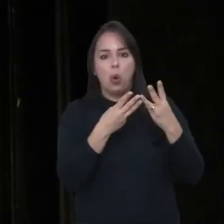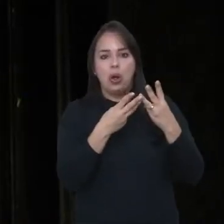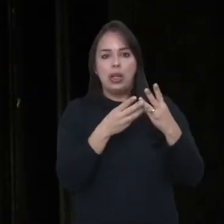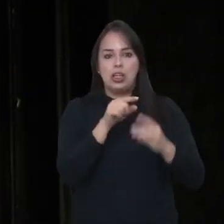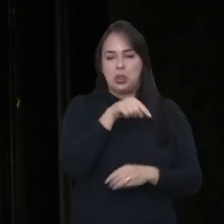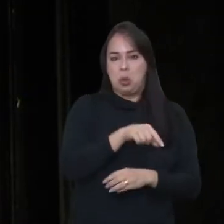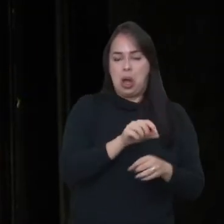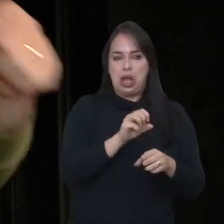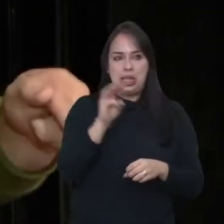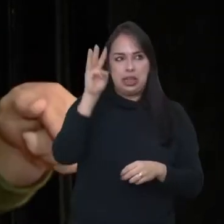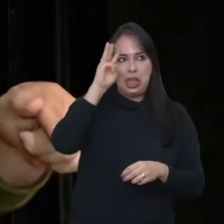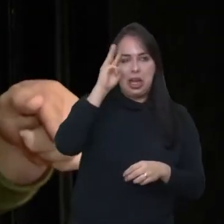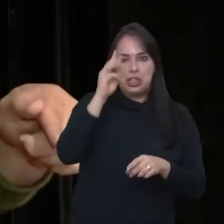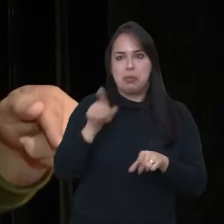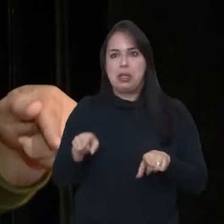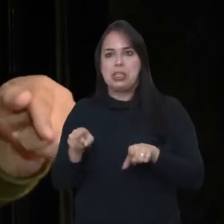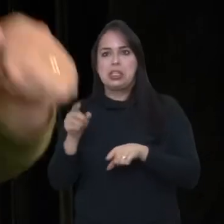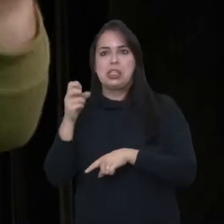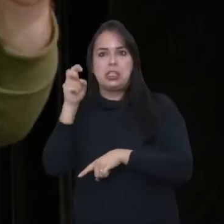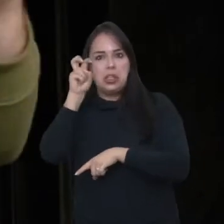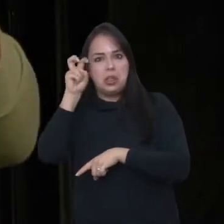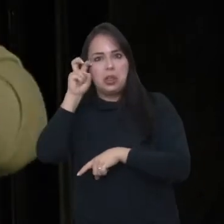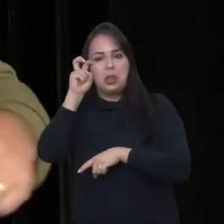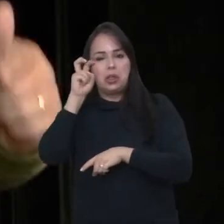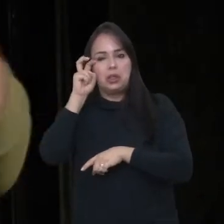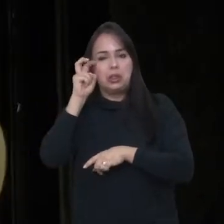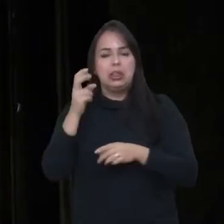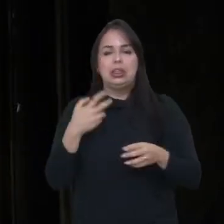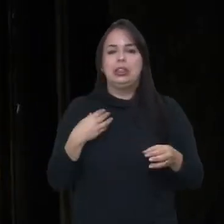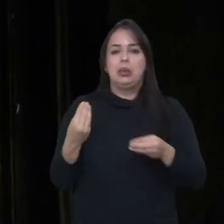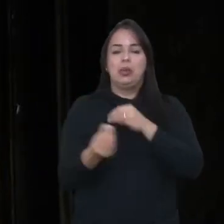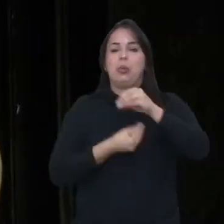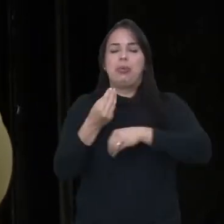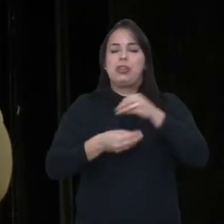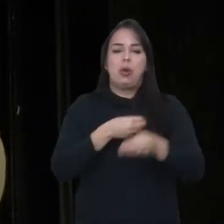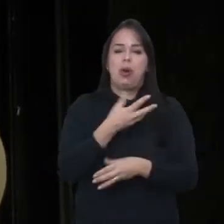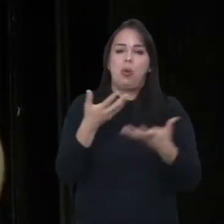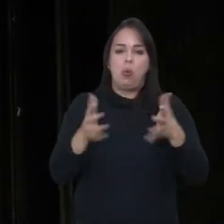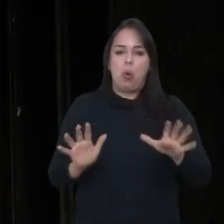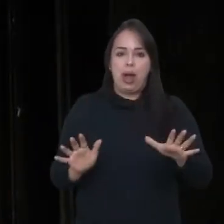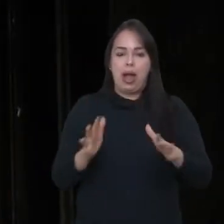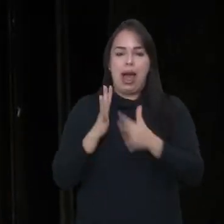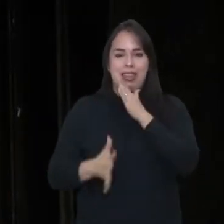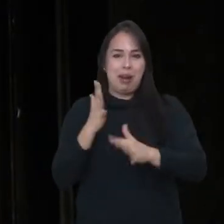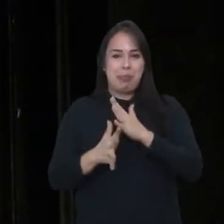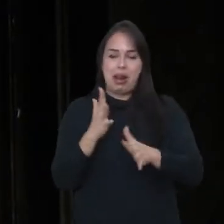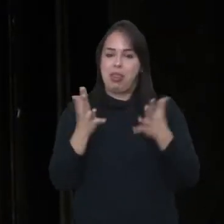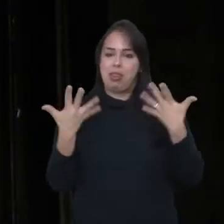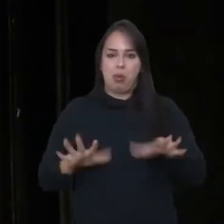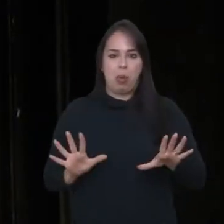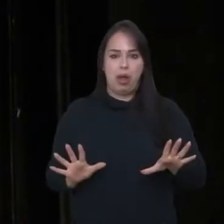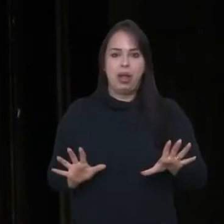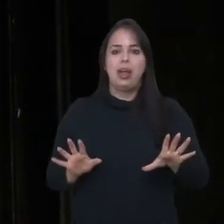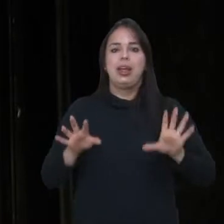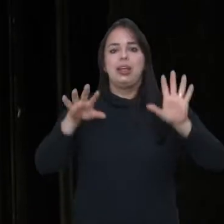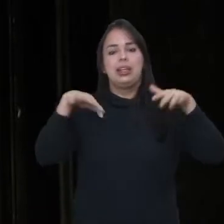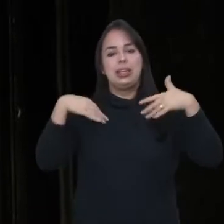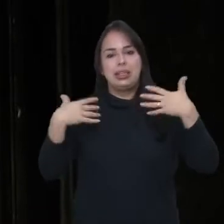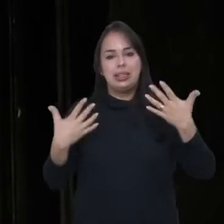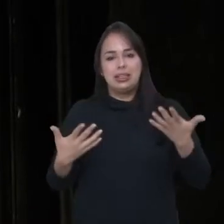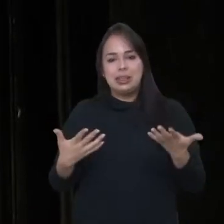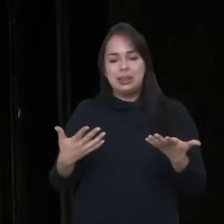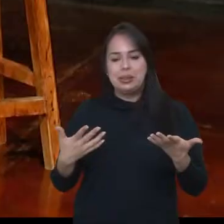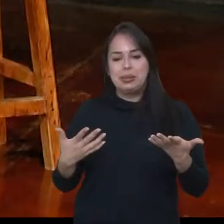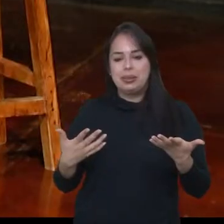show daqui na terça-feira, mas na quinta eu também tenho show, e aí a gente não quer, por exemplo, atrapalhar os outros shows que já estão acontecendo, né?